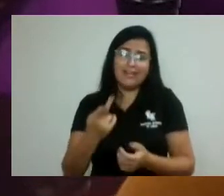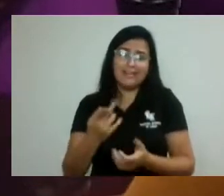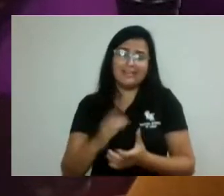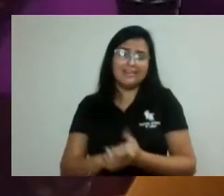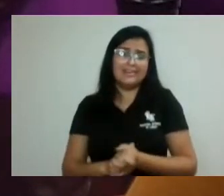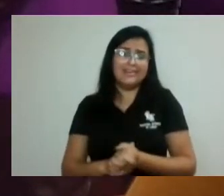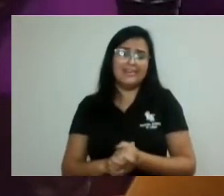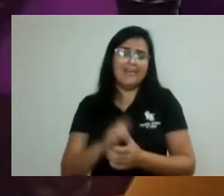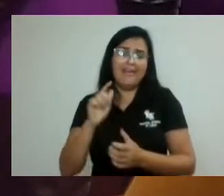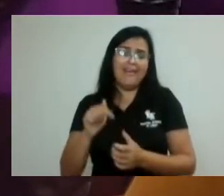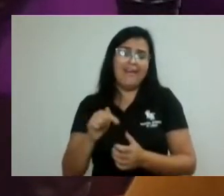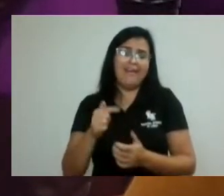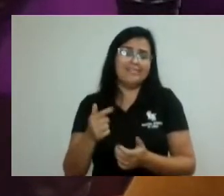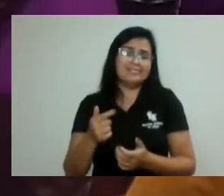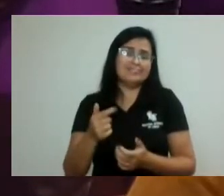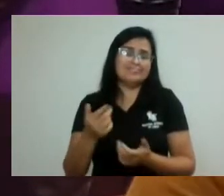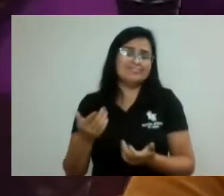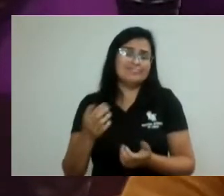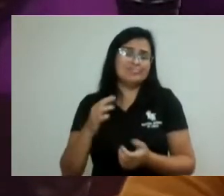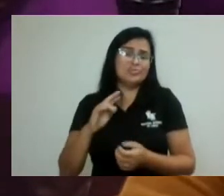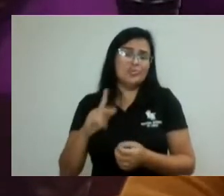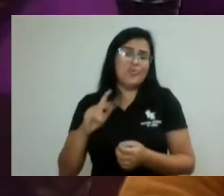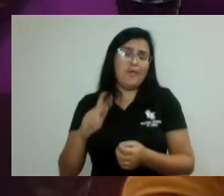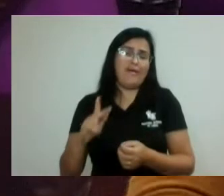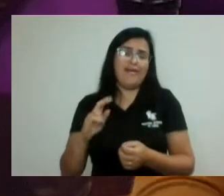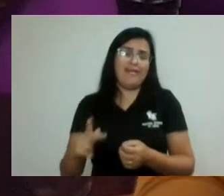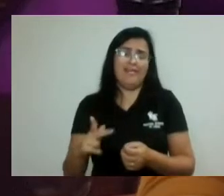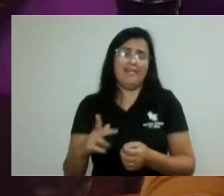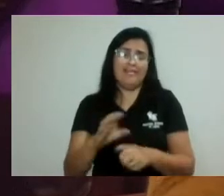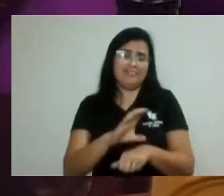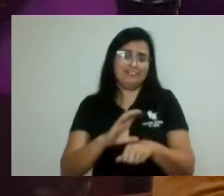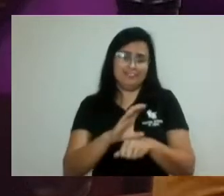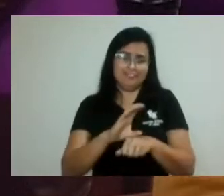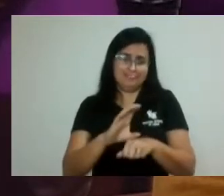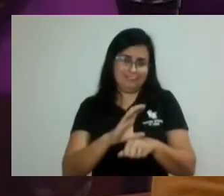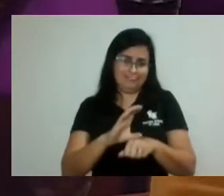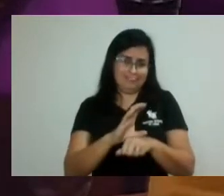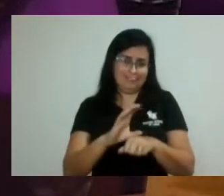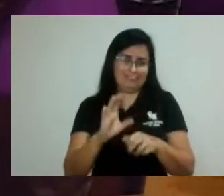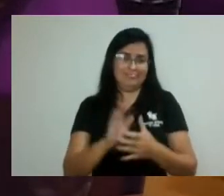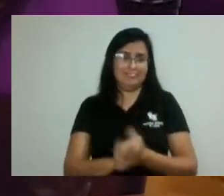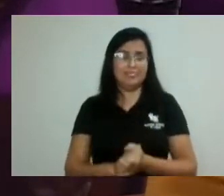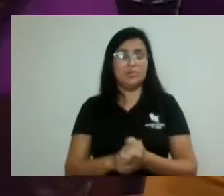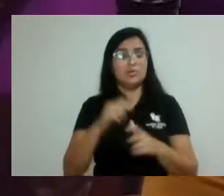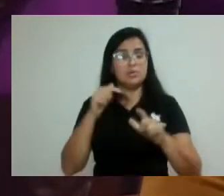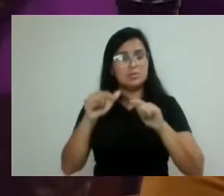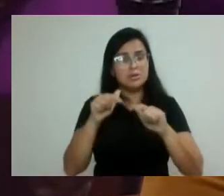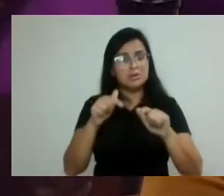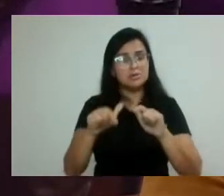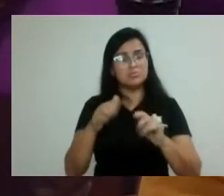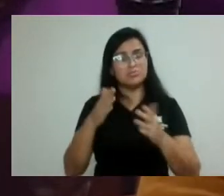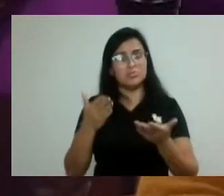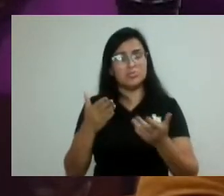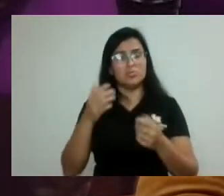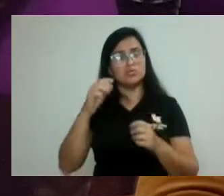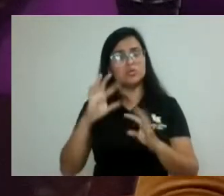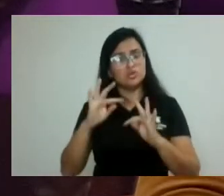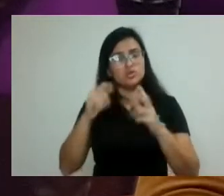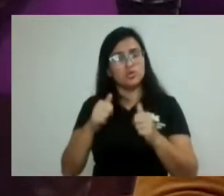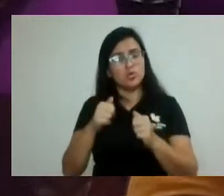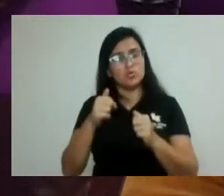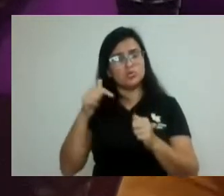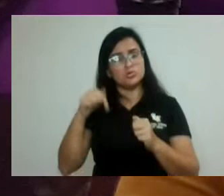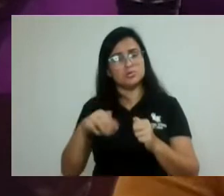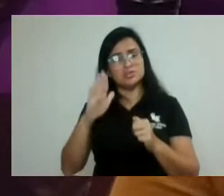vereadores dessa casa já sabem disso. É uma matéria que não é tratada, não deve ser tratada por nós.